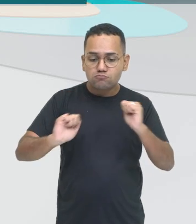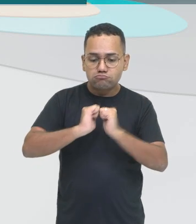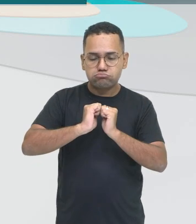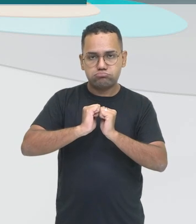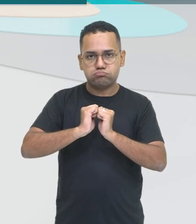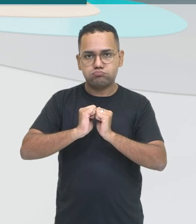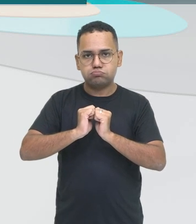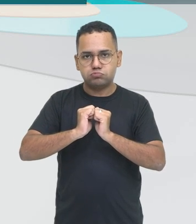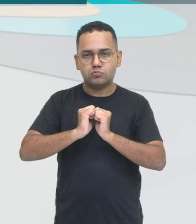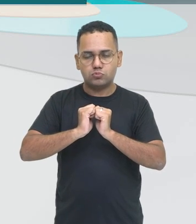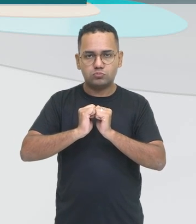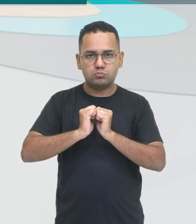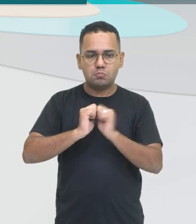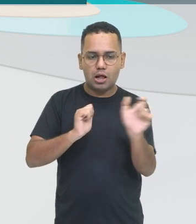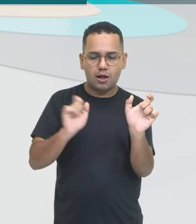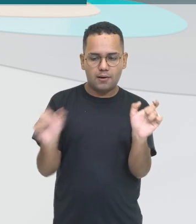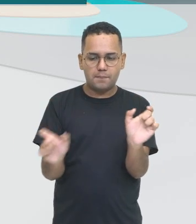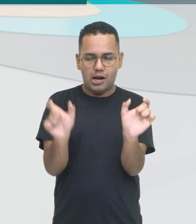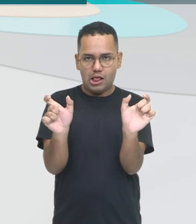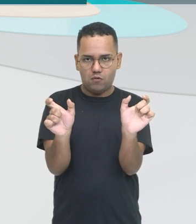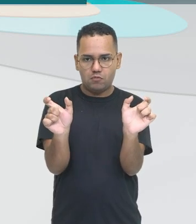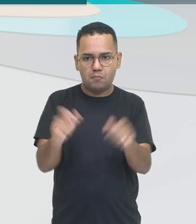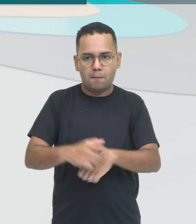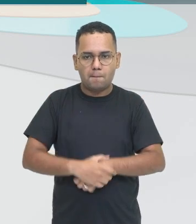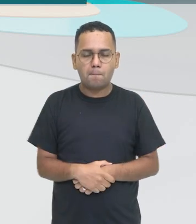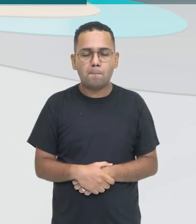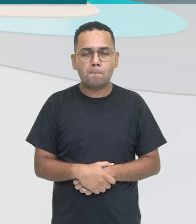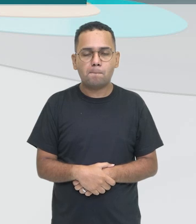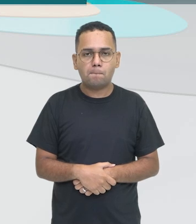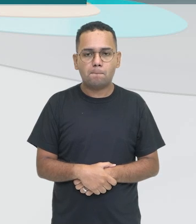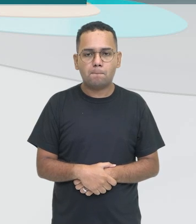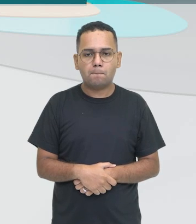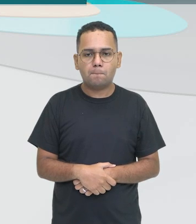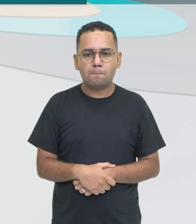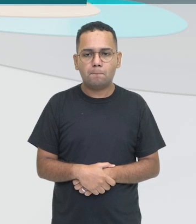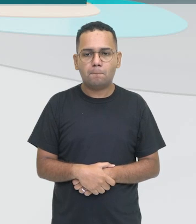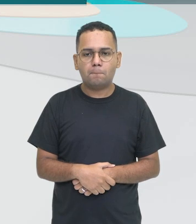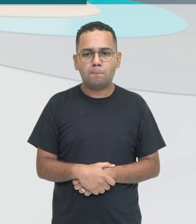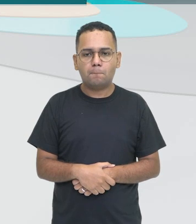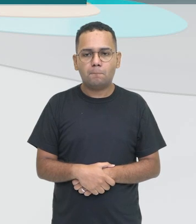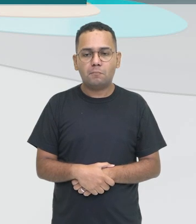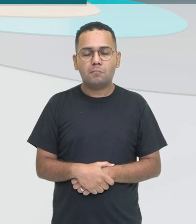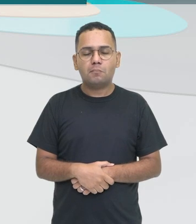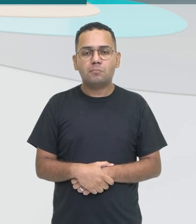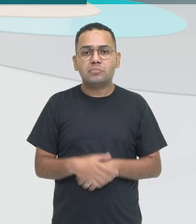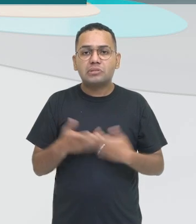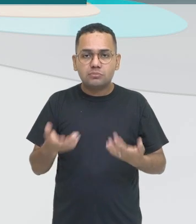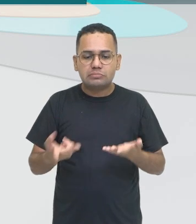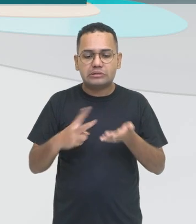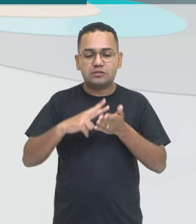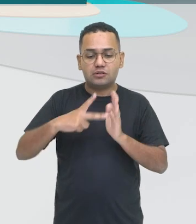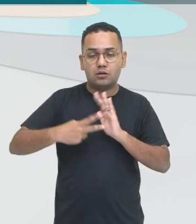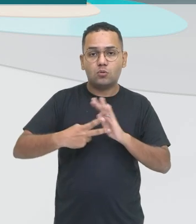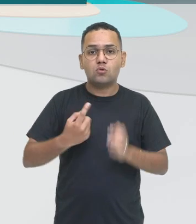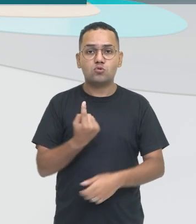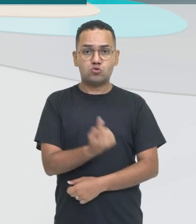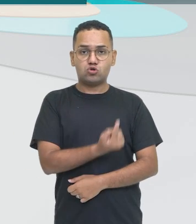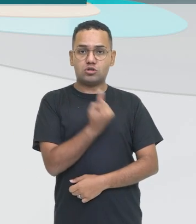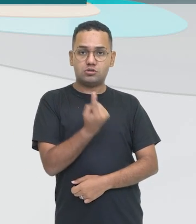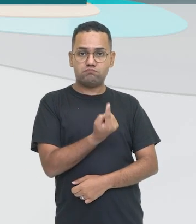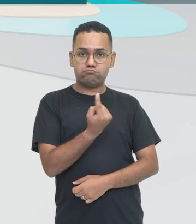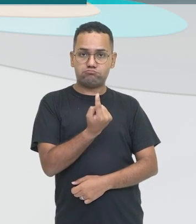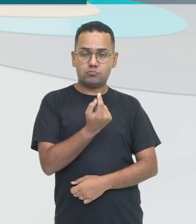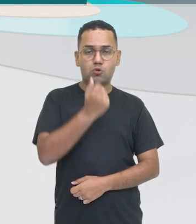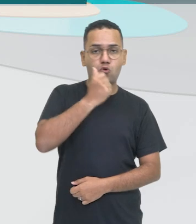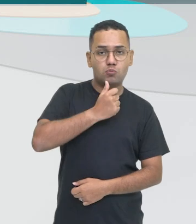junto com o pronome reflexivo, nesse caso aqui eu tô utilizando myself, o significado dele é sozinho ou sozinha.